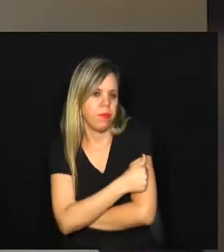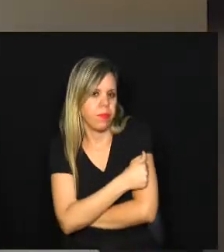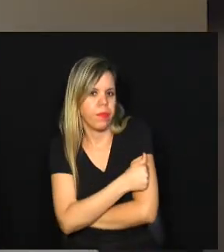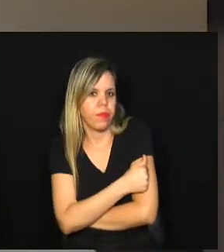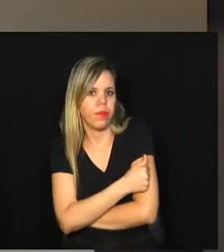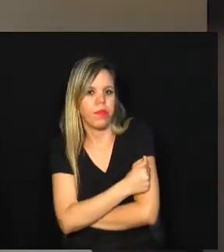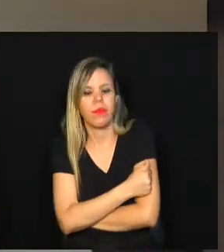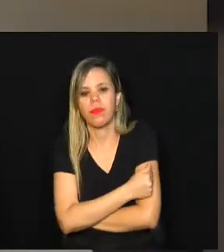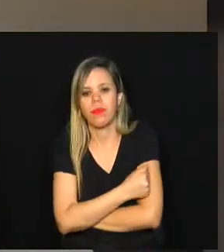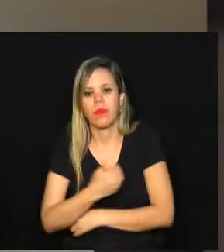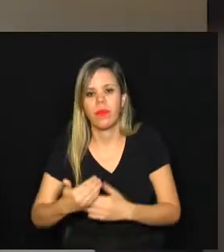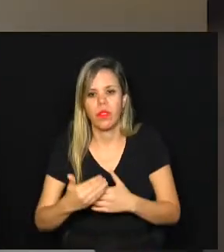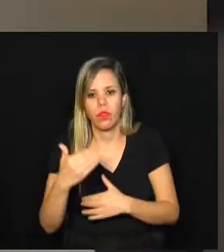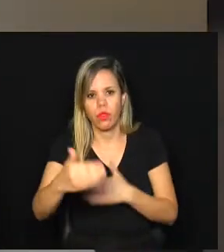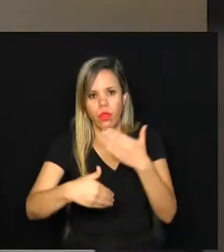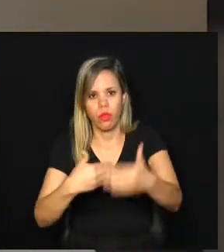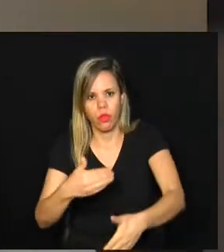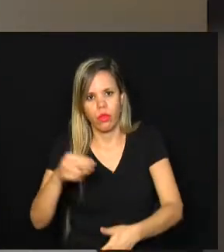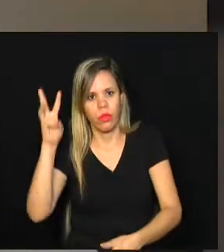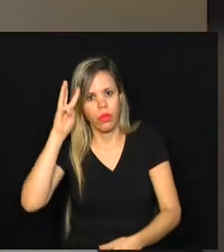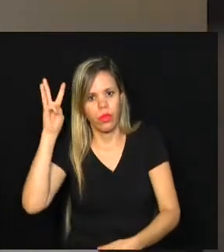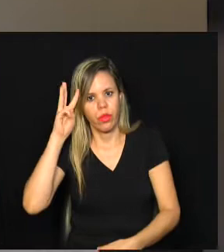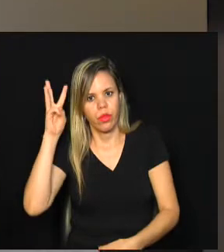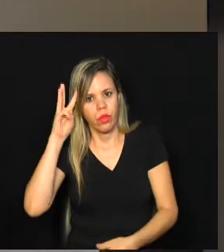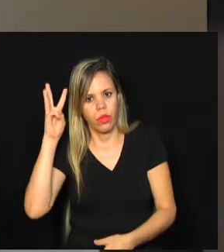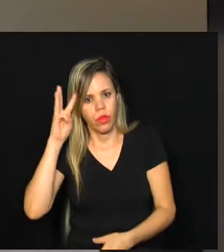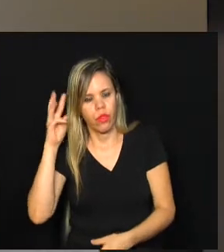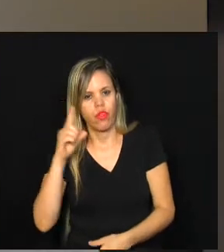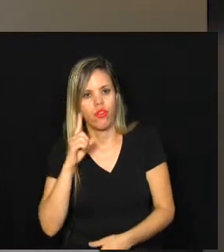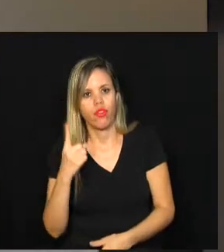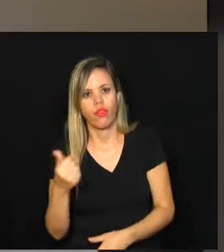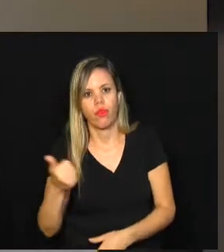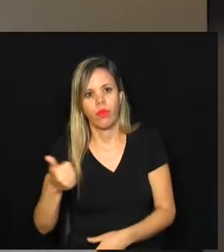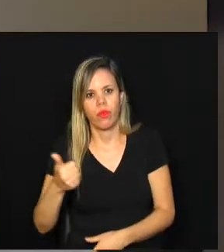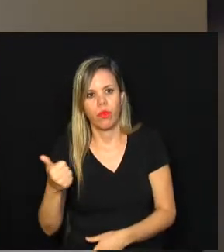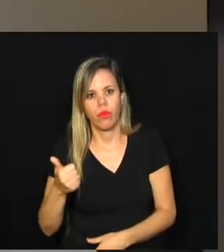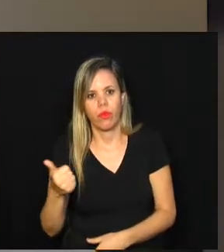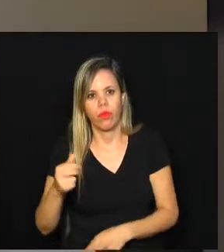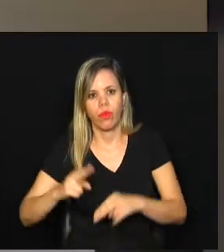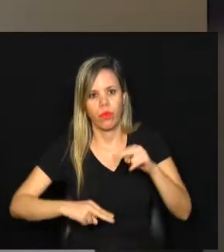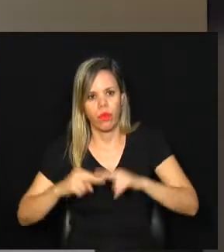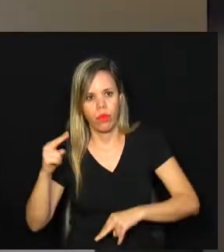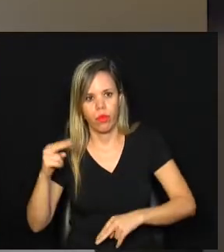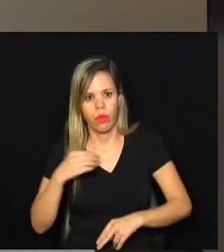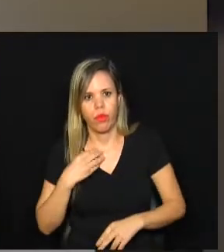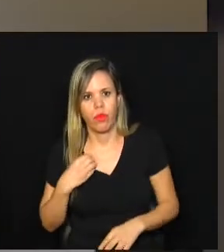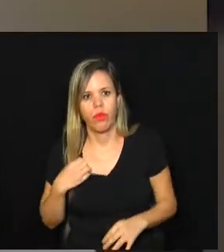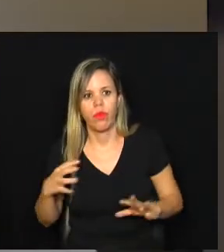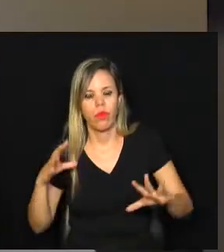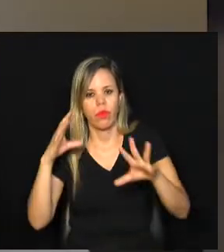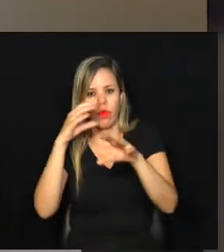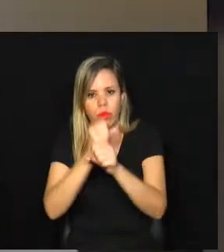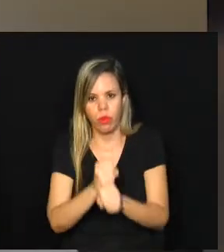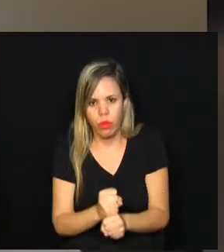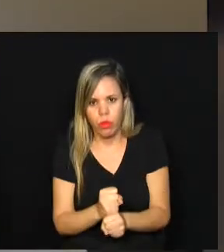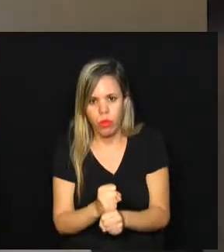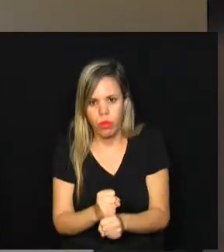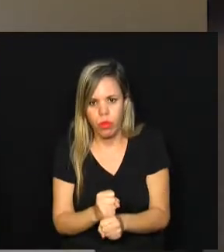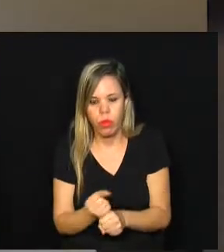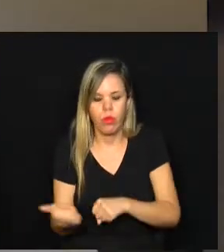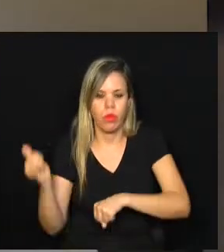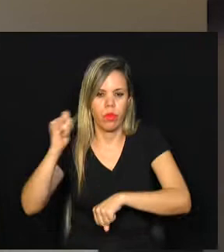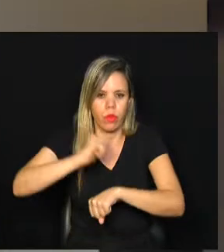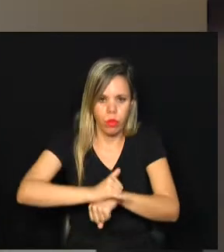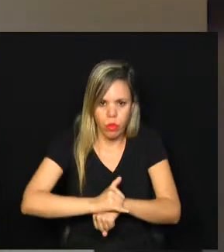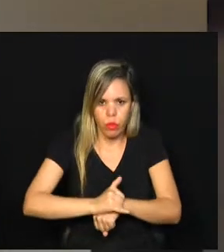a partir da próxima terça-feira, dia 1º de junho. Um total entre aeroviários